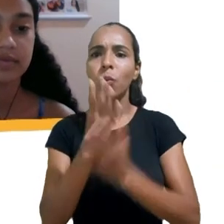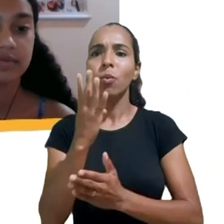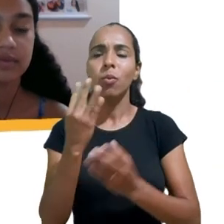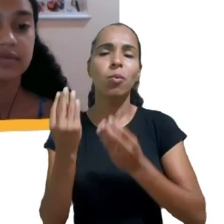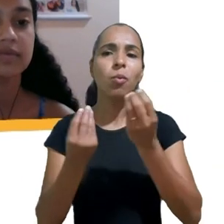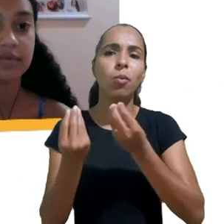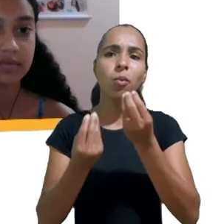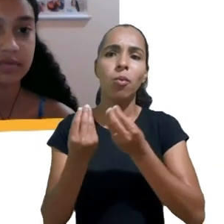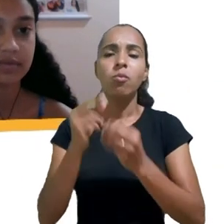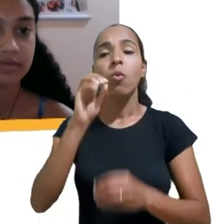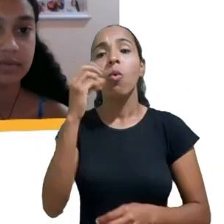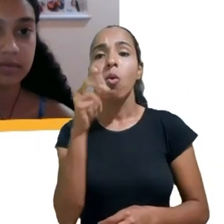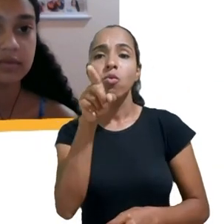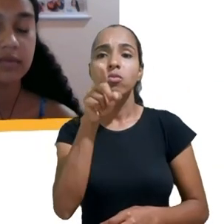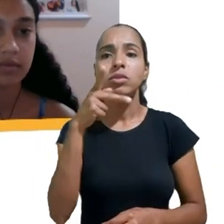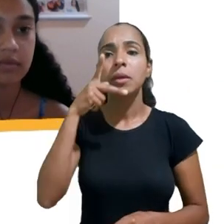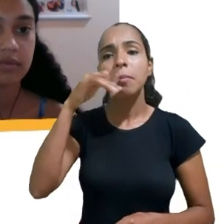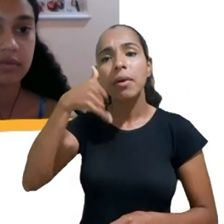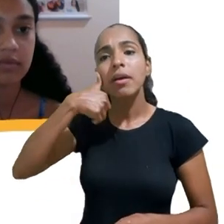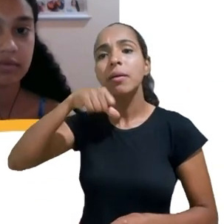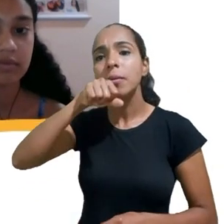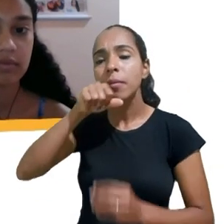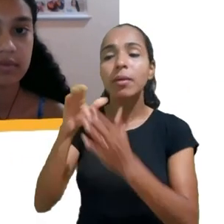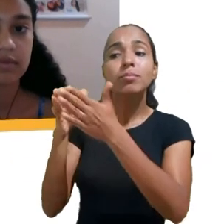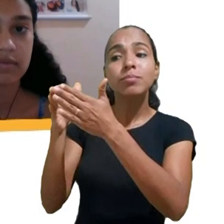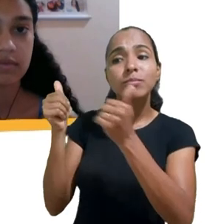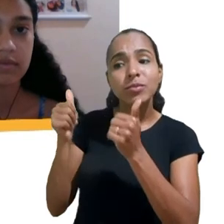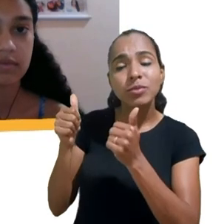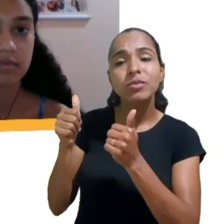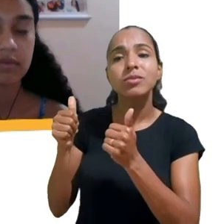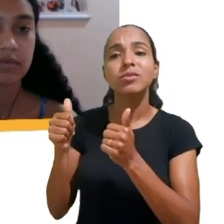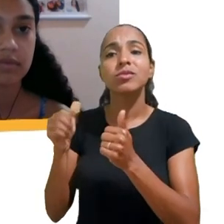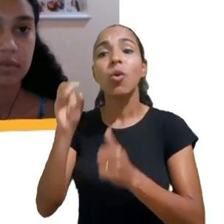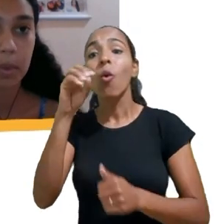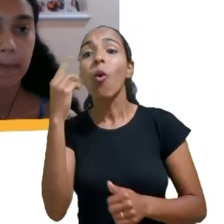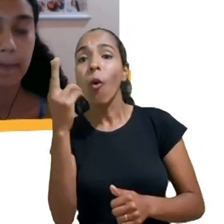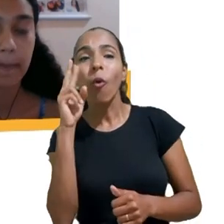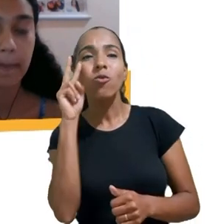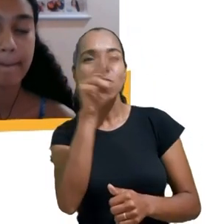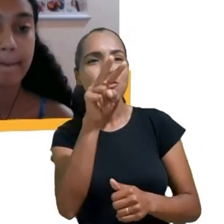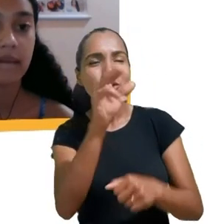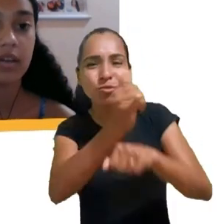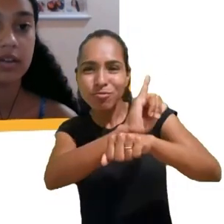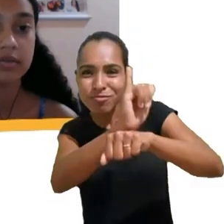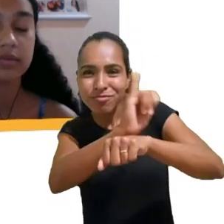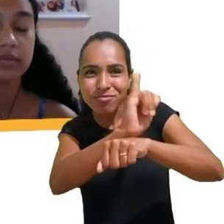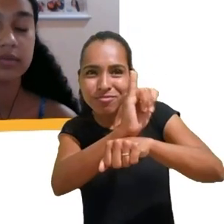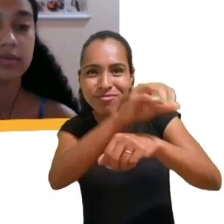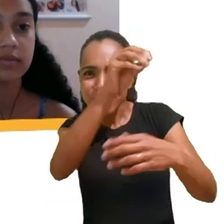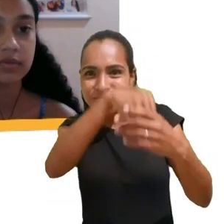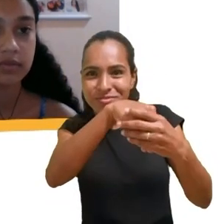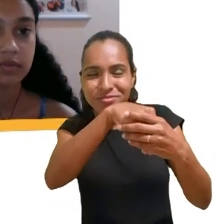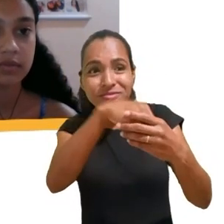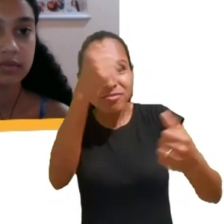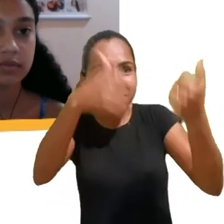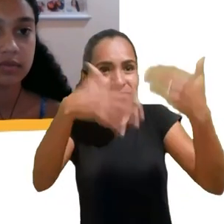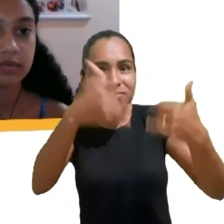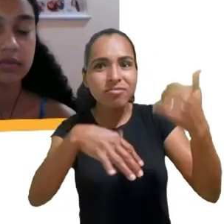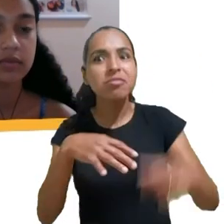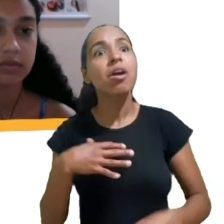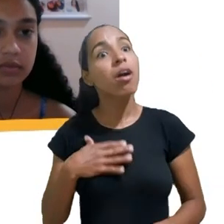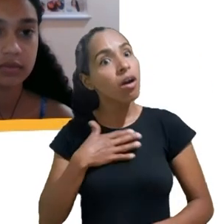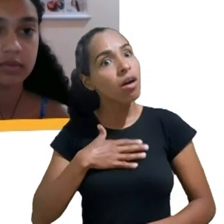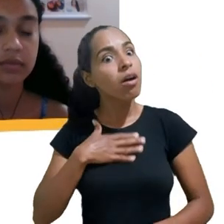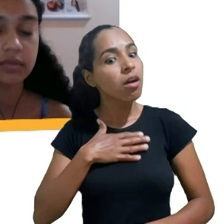algum youtuber mirim ou um super influenciador digital falando de alguma coisa e de repente você começou a